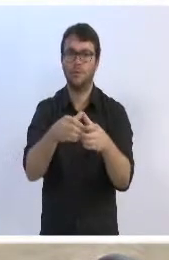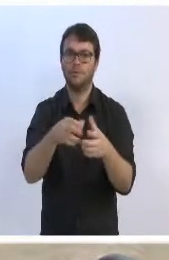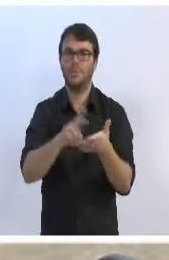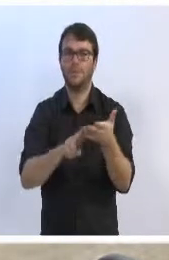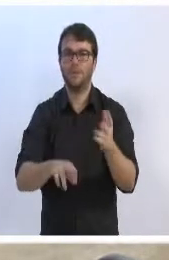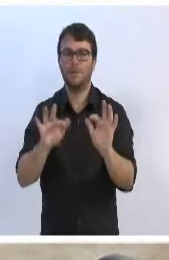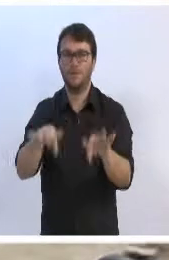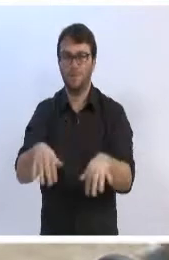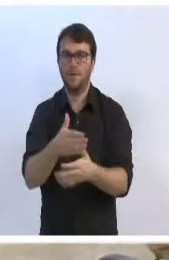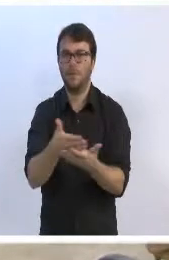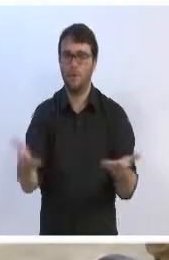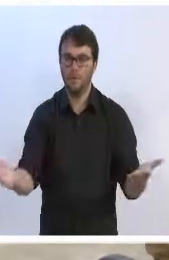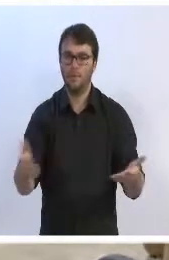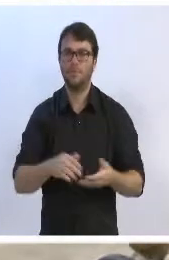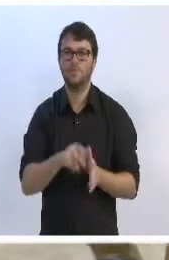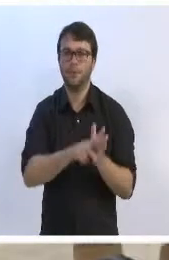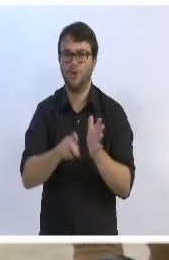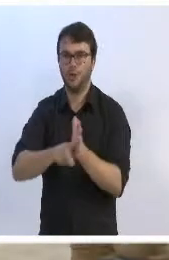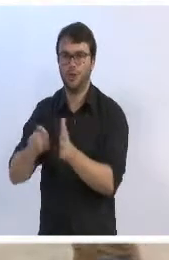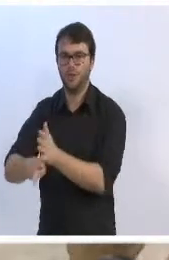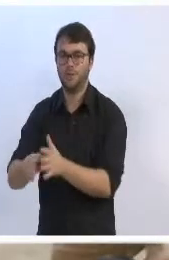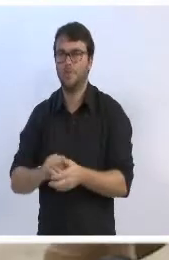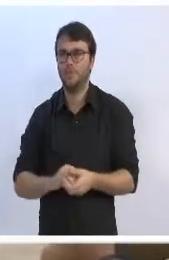redação final dos referidos projetos.